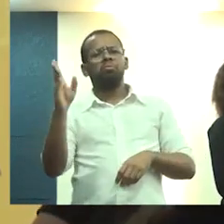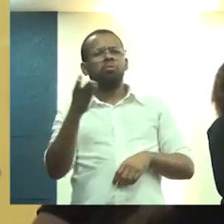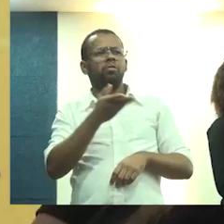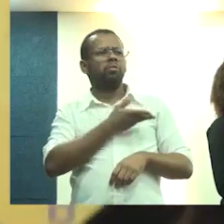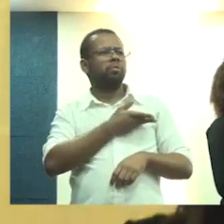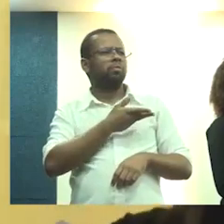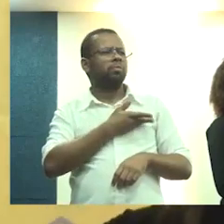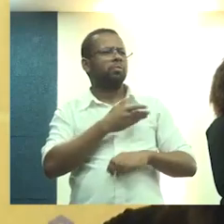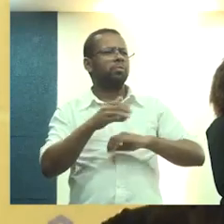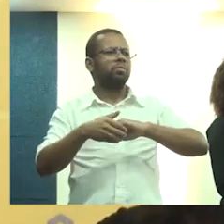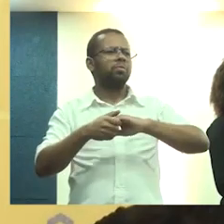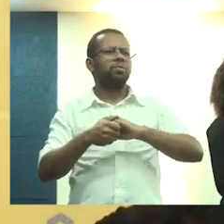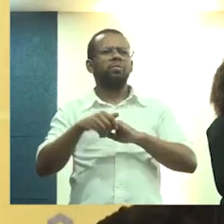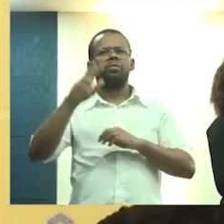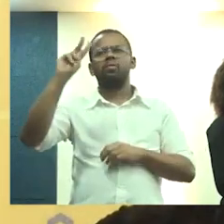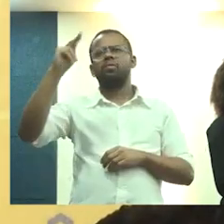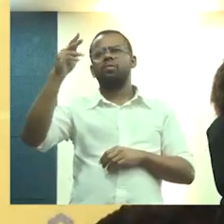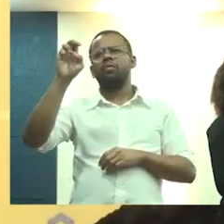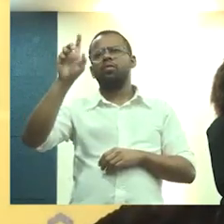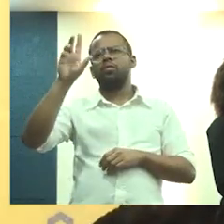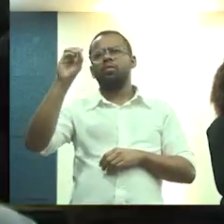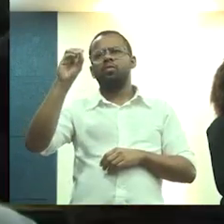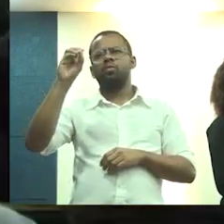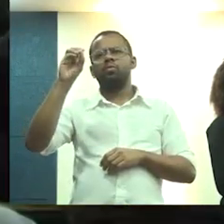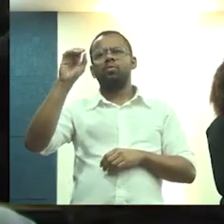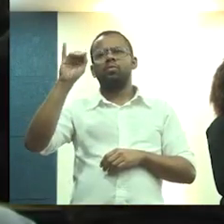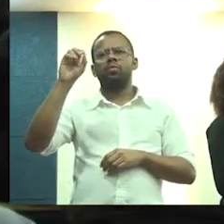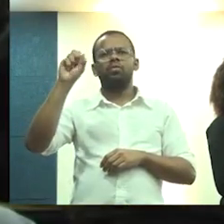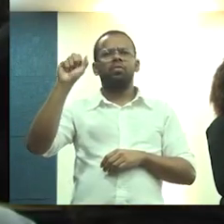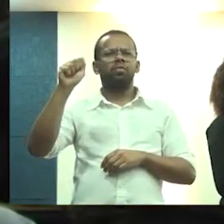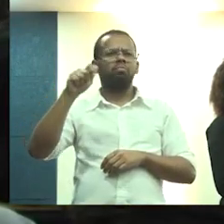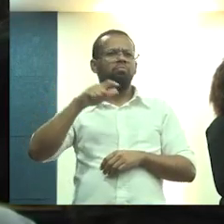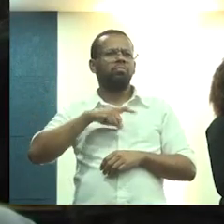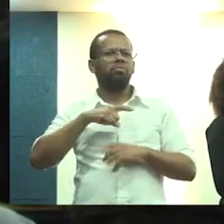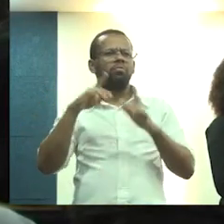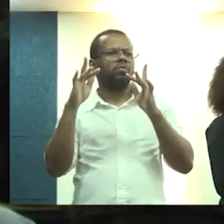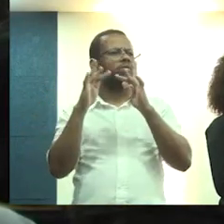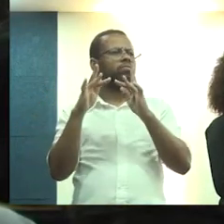que Elô me tem, dessa relação que nós temos